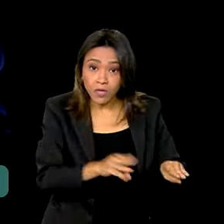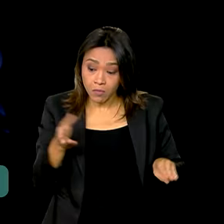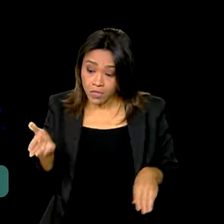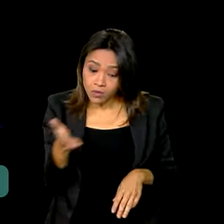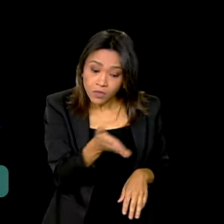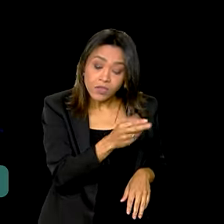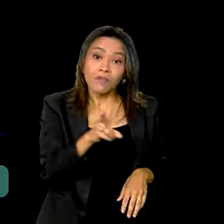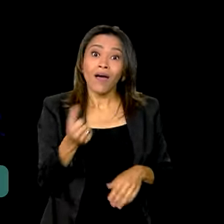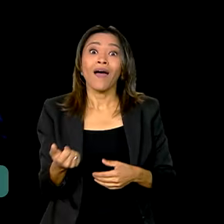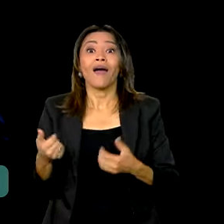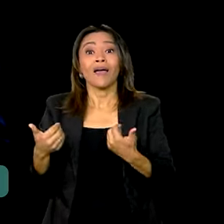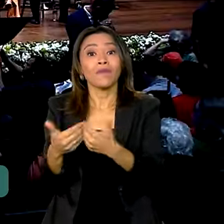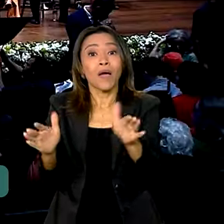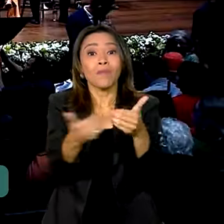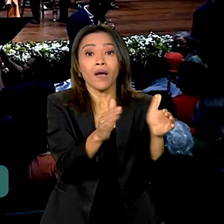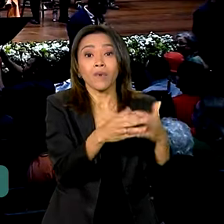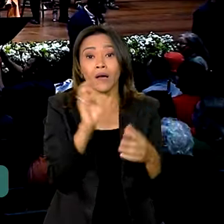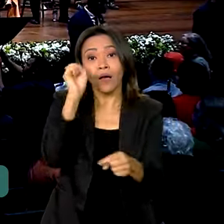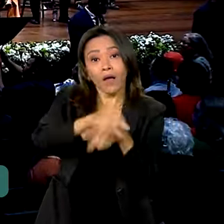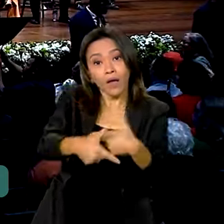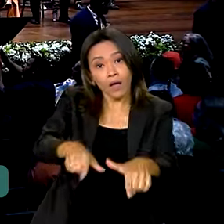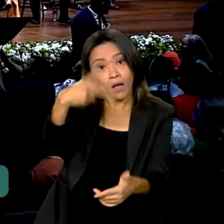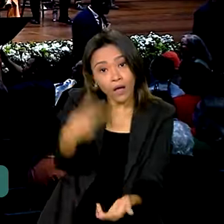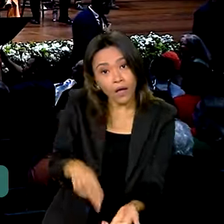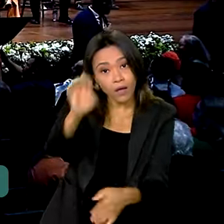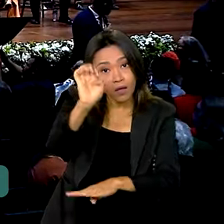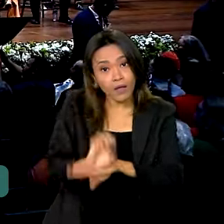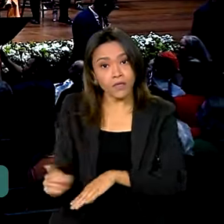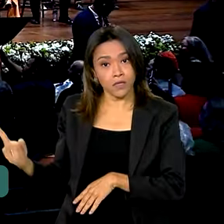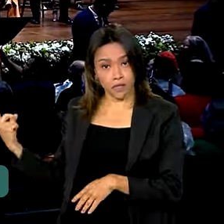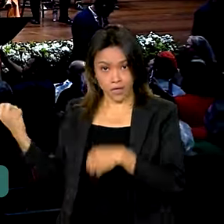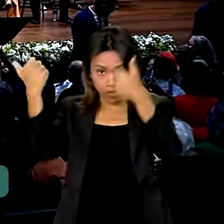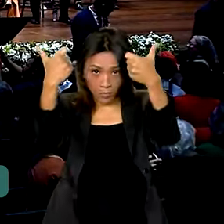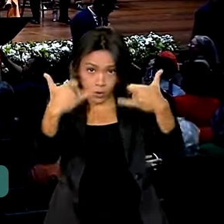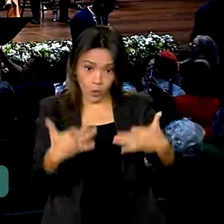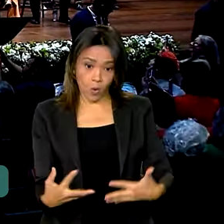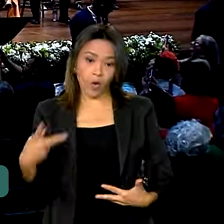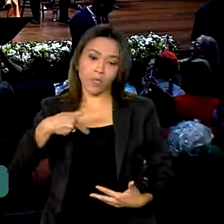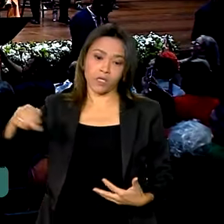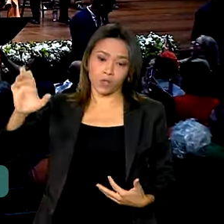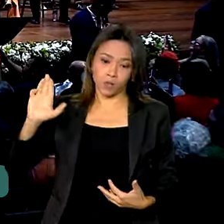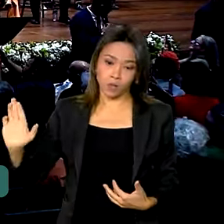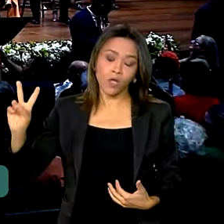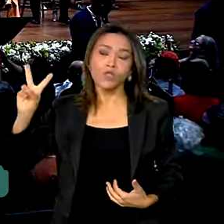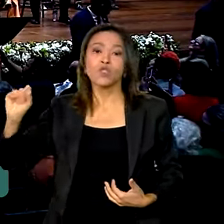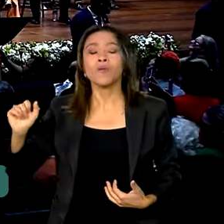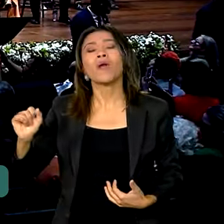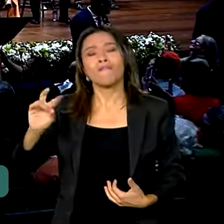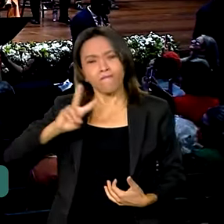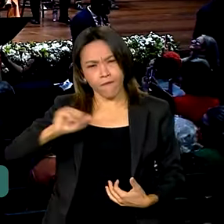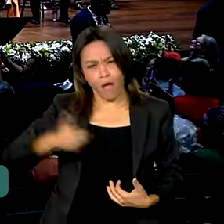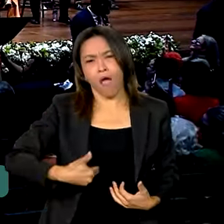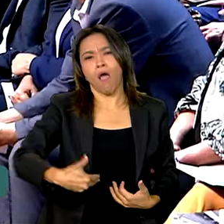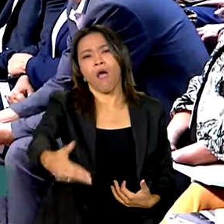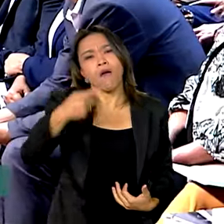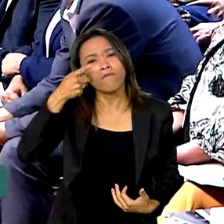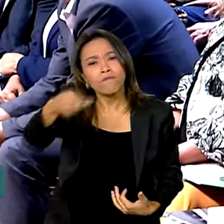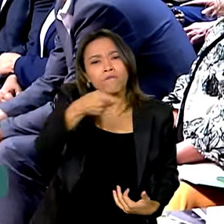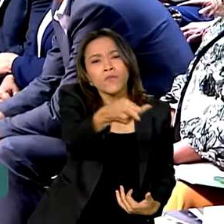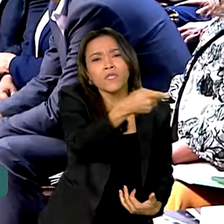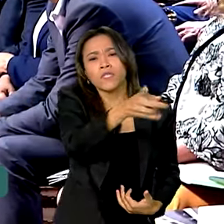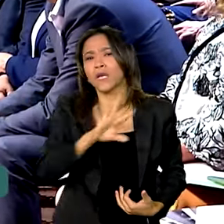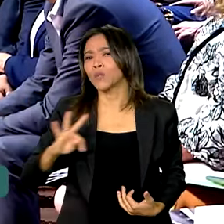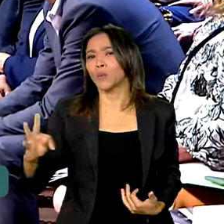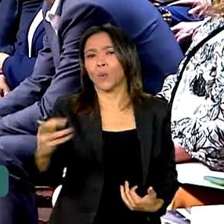milhares de empregos em Minas Gerais. O presidente Lula falou sobre a disposição em visitar todo o estado de Minas